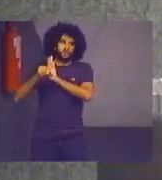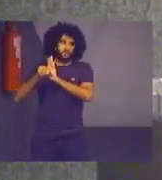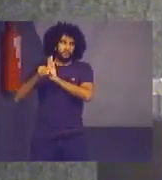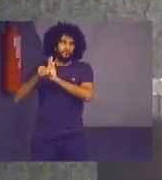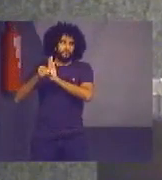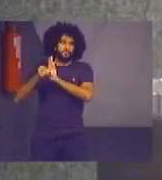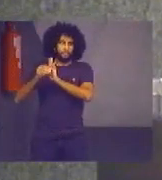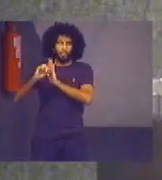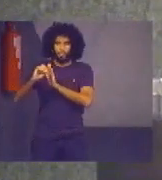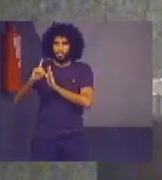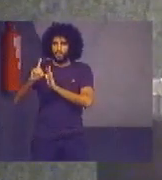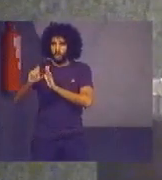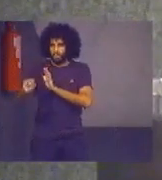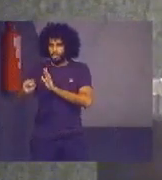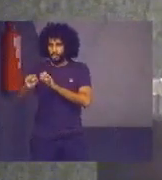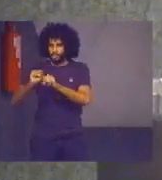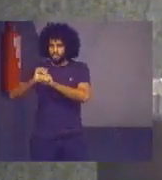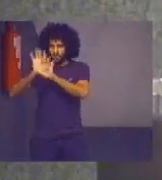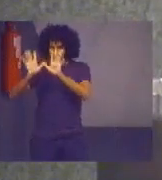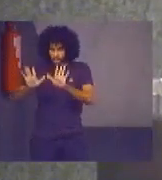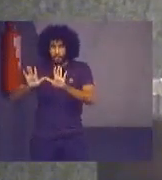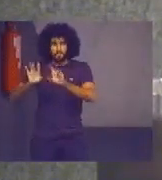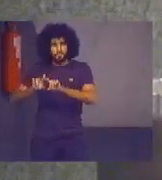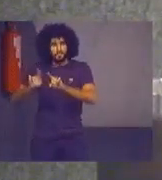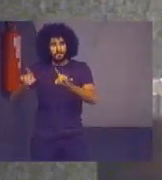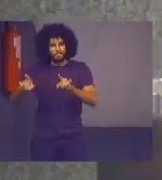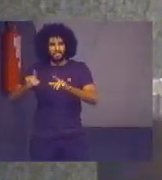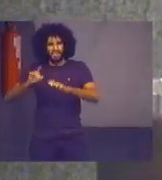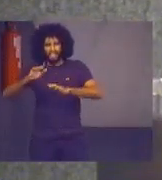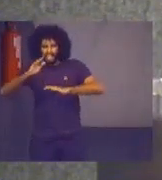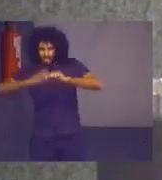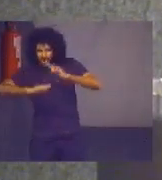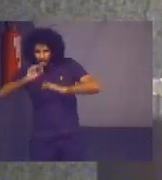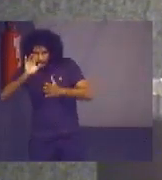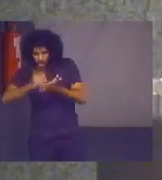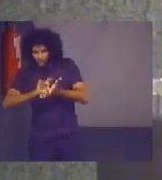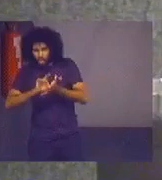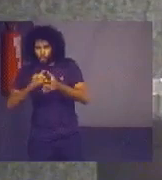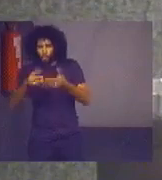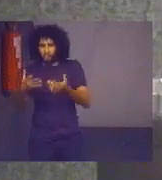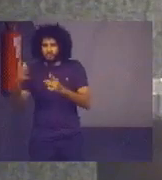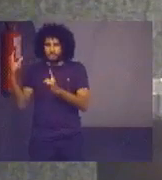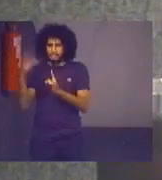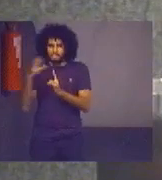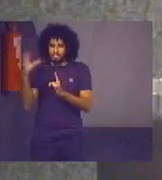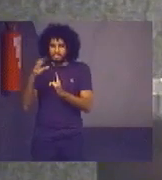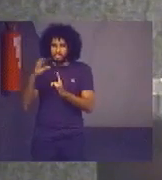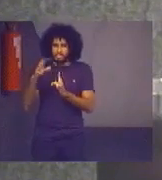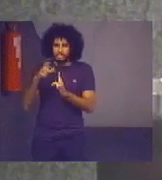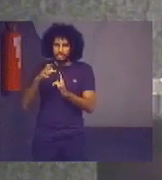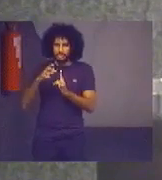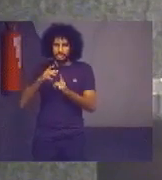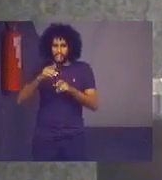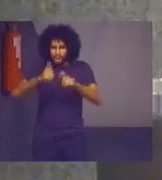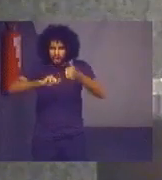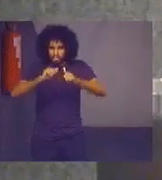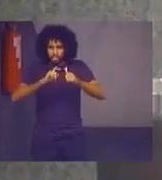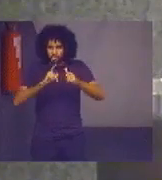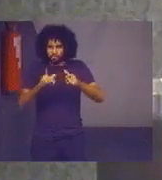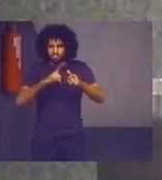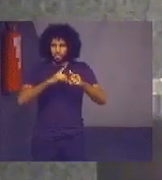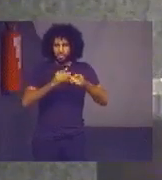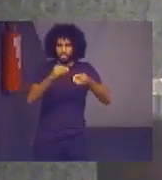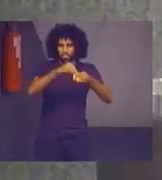dos ODS ficou clara, mas em termos práticos de que forma o impacto dessas auditorias pode chegar aos municípios e